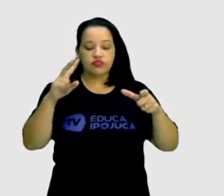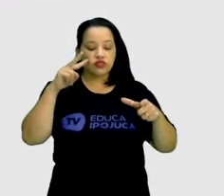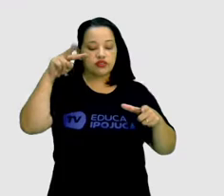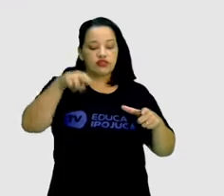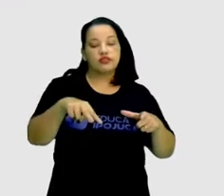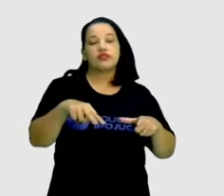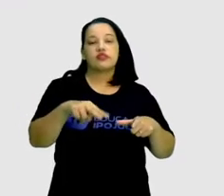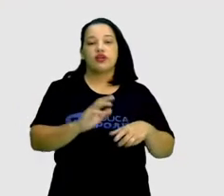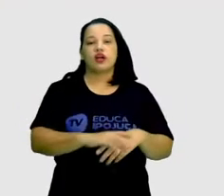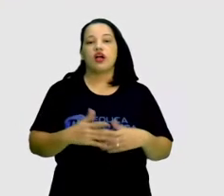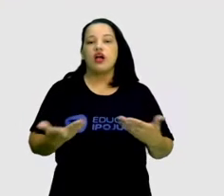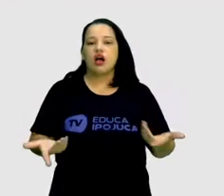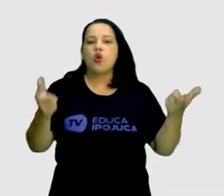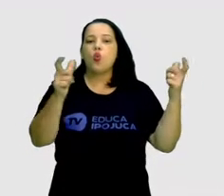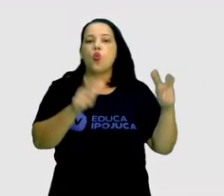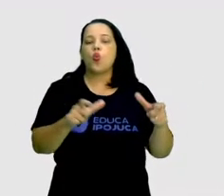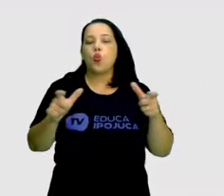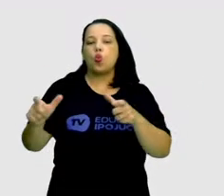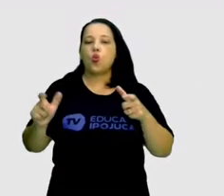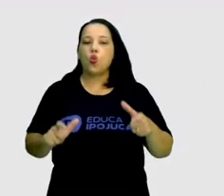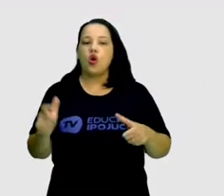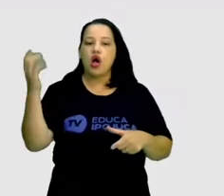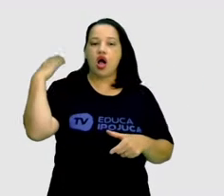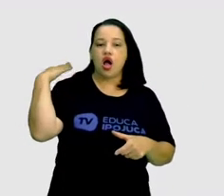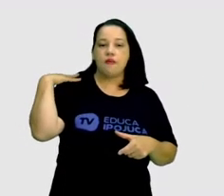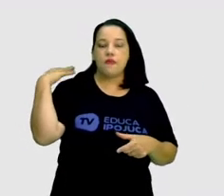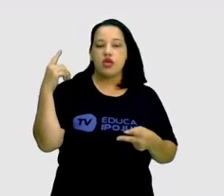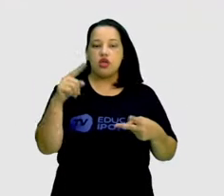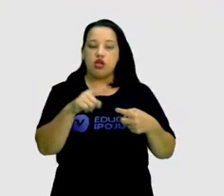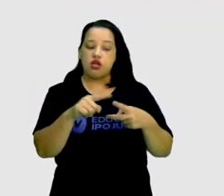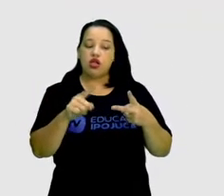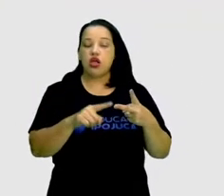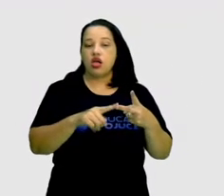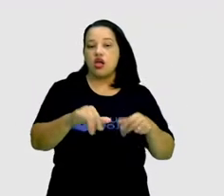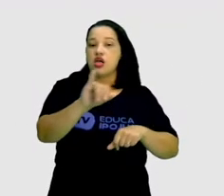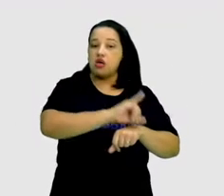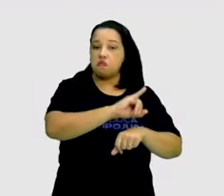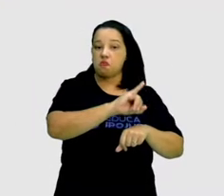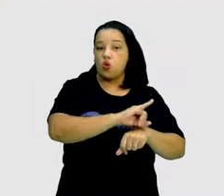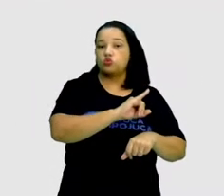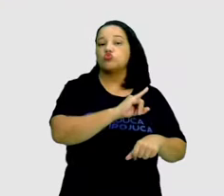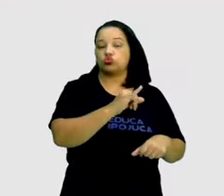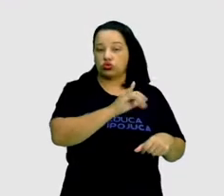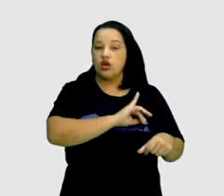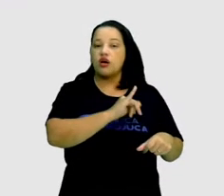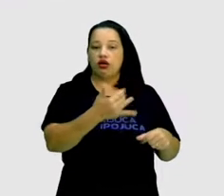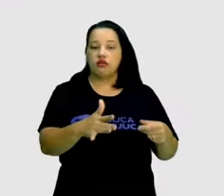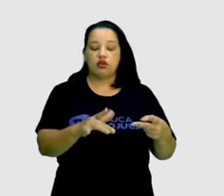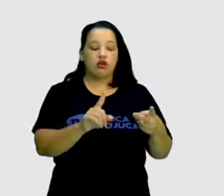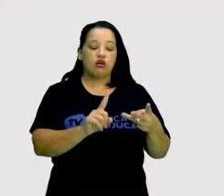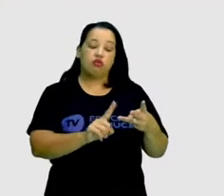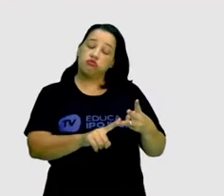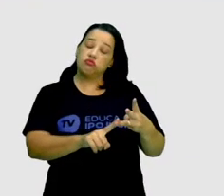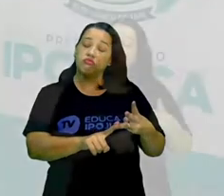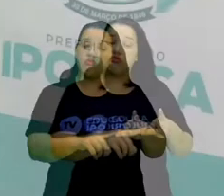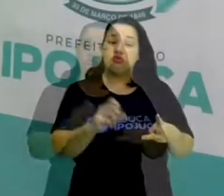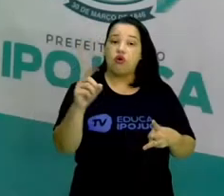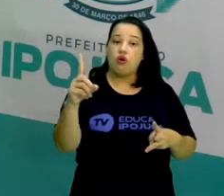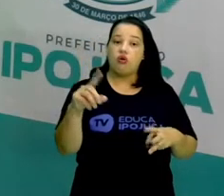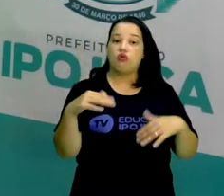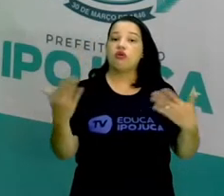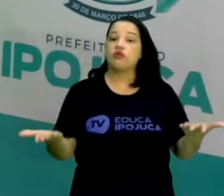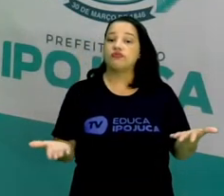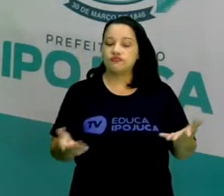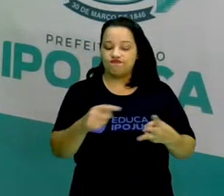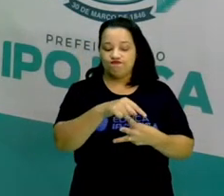aérea seria de Camela, Ipojuca Sede ou Nossa Senhora do Ó. E qual desses três distritos